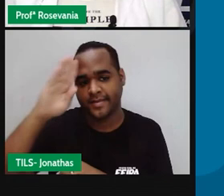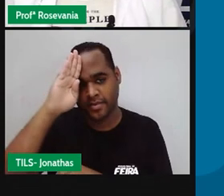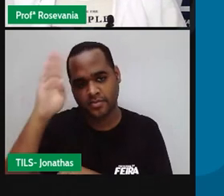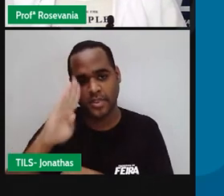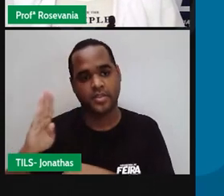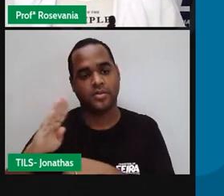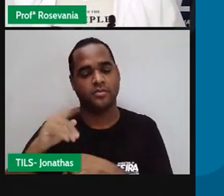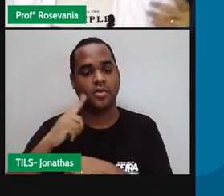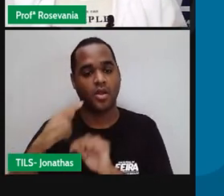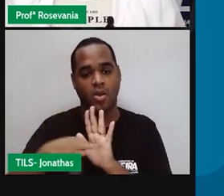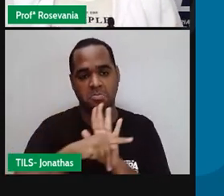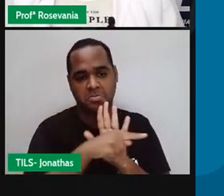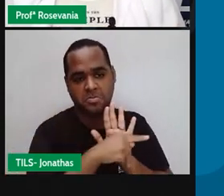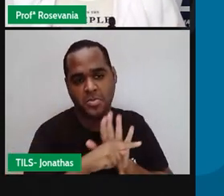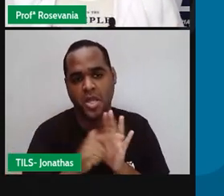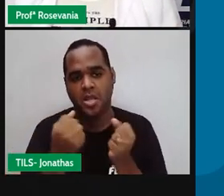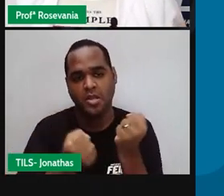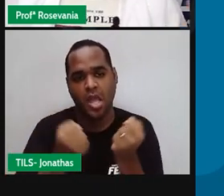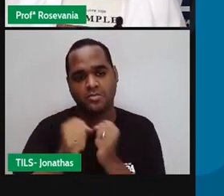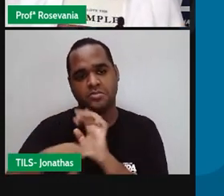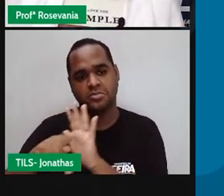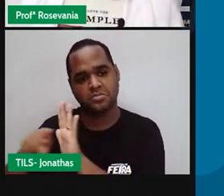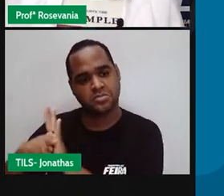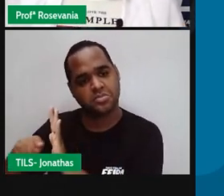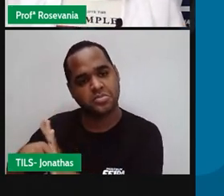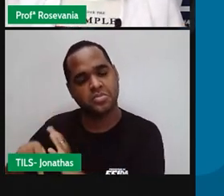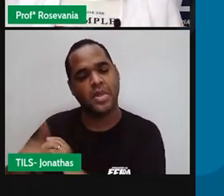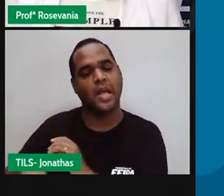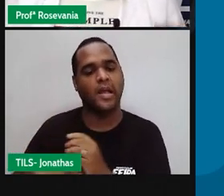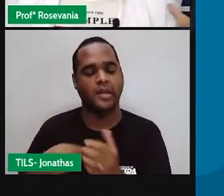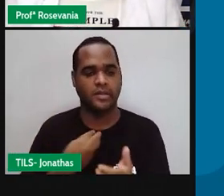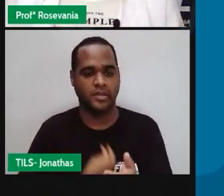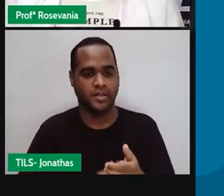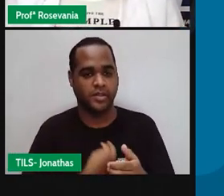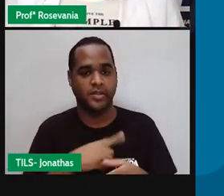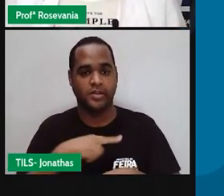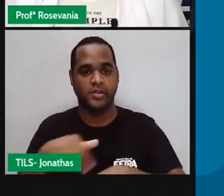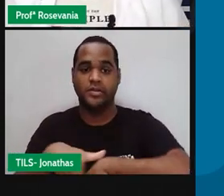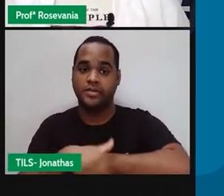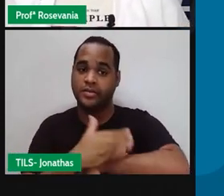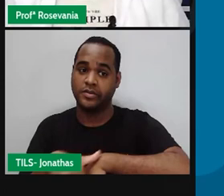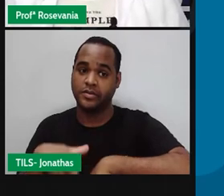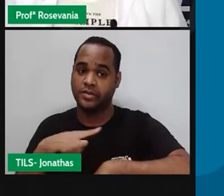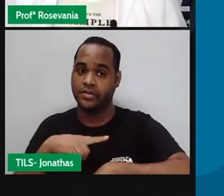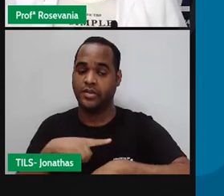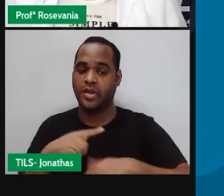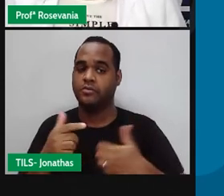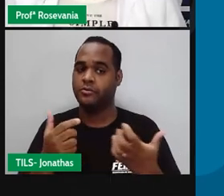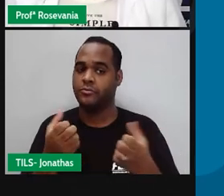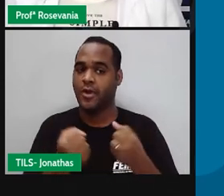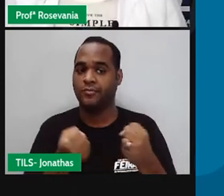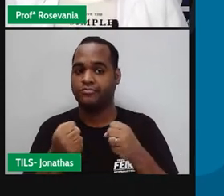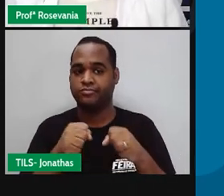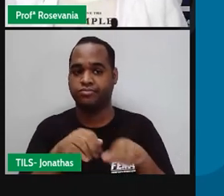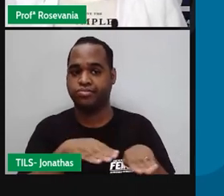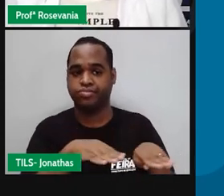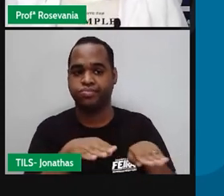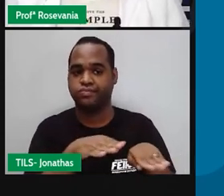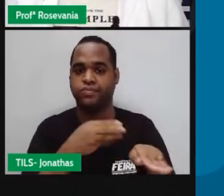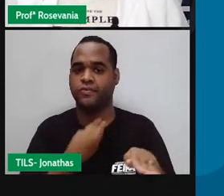a questão do carro próprio, quanto mais carro próprio na rua, né, mais gerenciamento desse transporte a gente precisa ter, né.